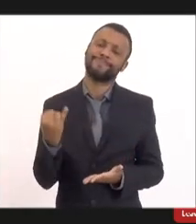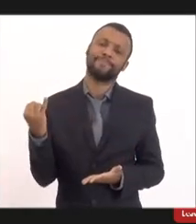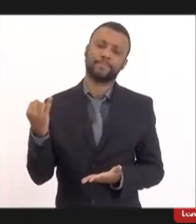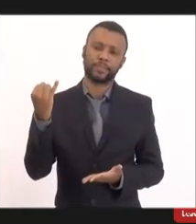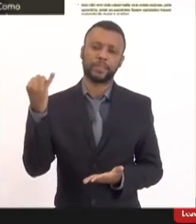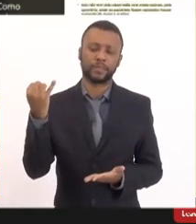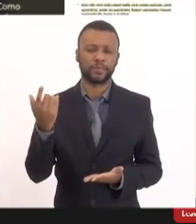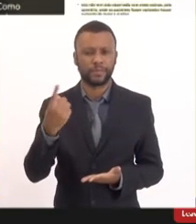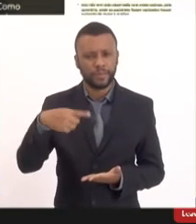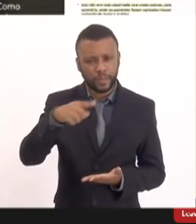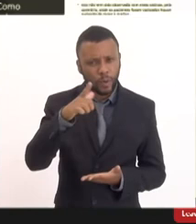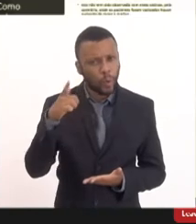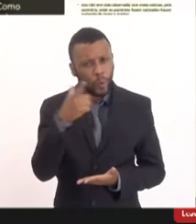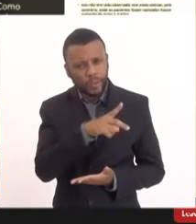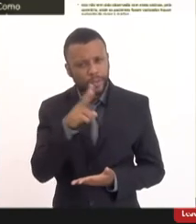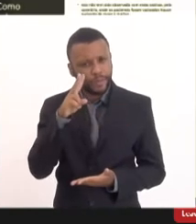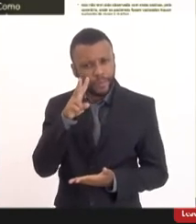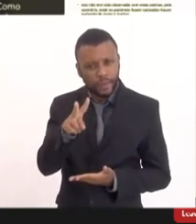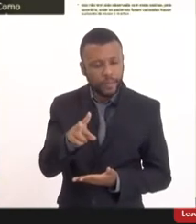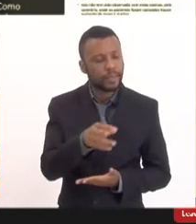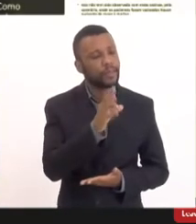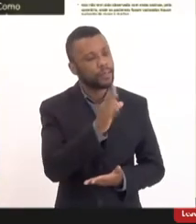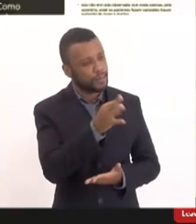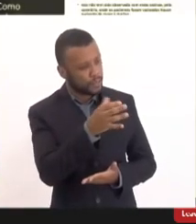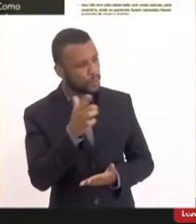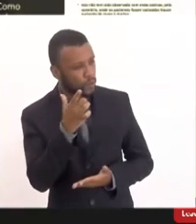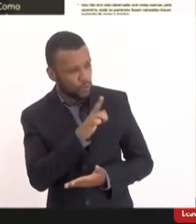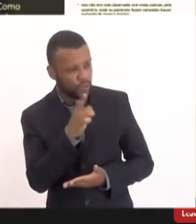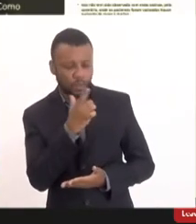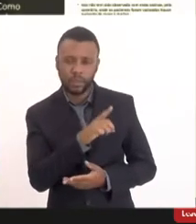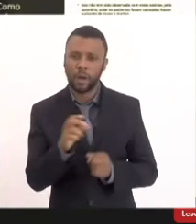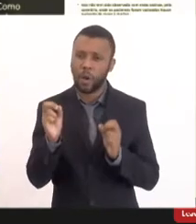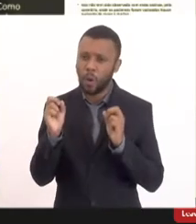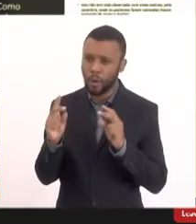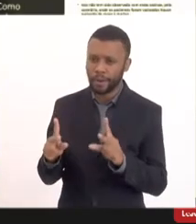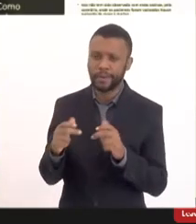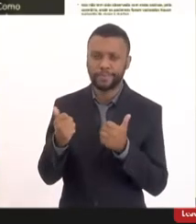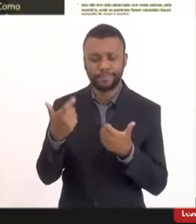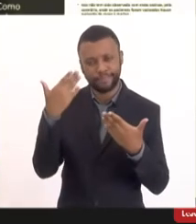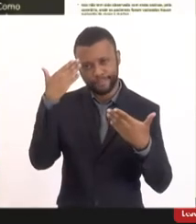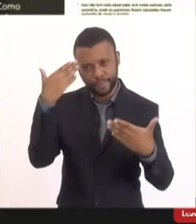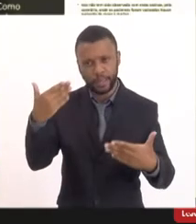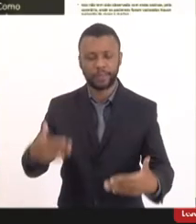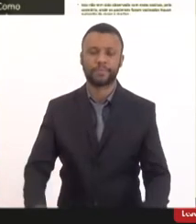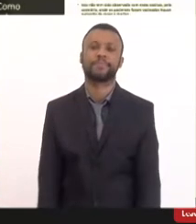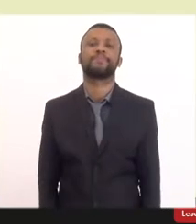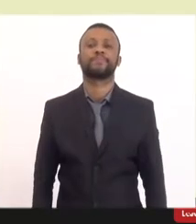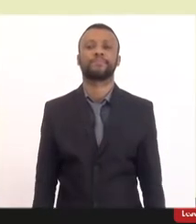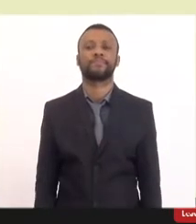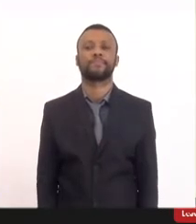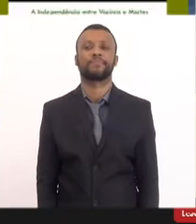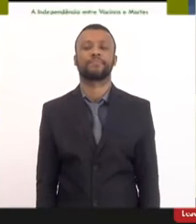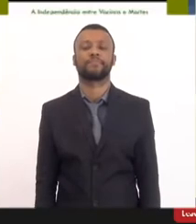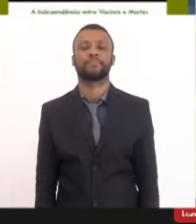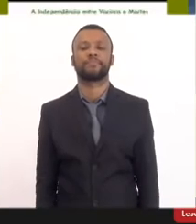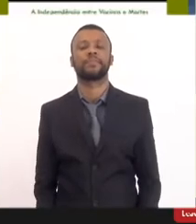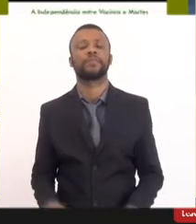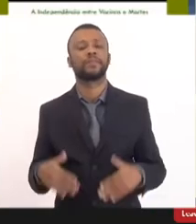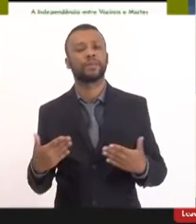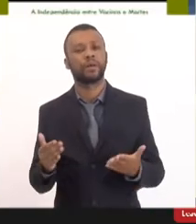vocês estão vendo aqui? Sim doutor Ok obrigado Eu queria começar dizer para vocês que